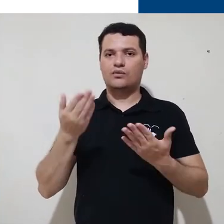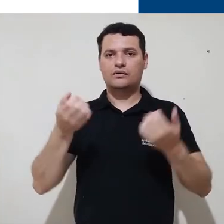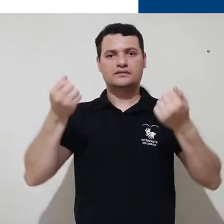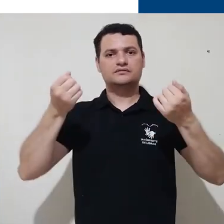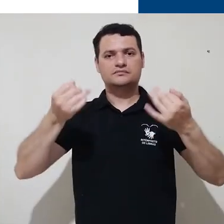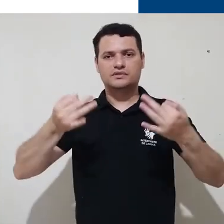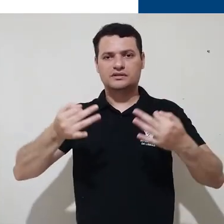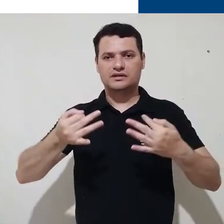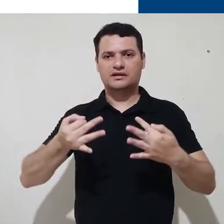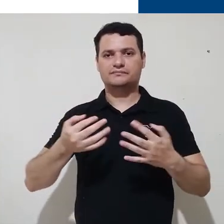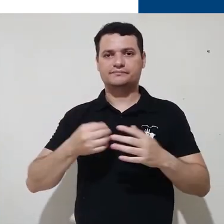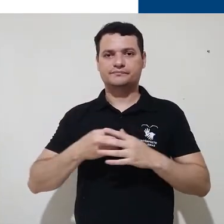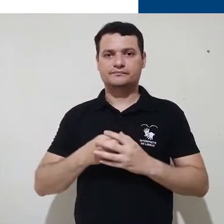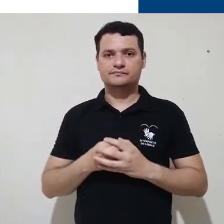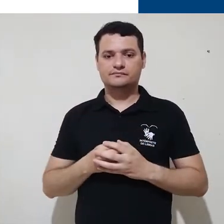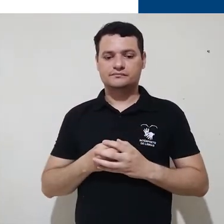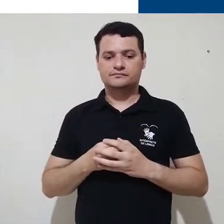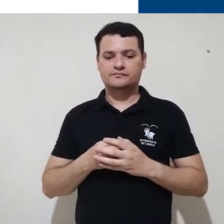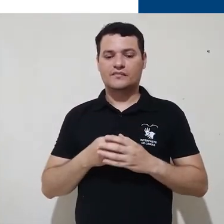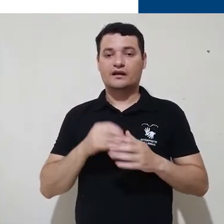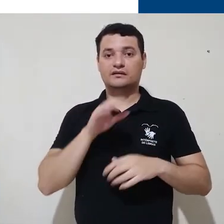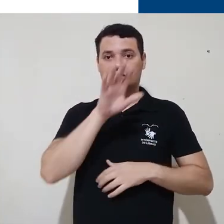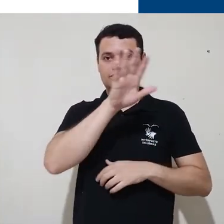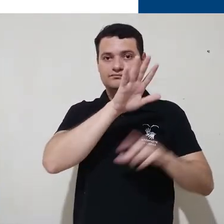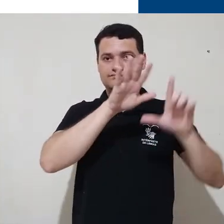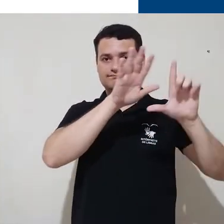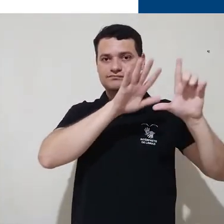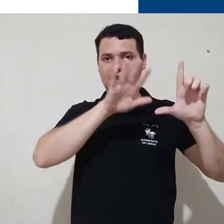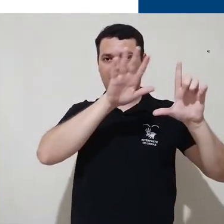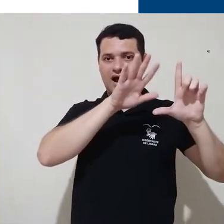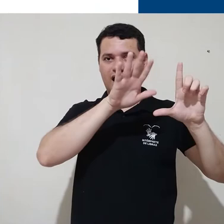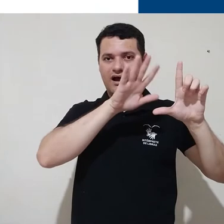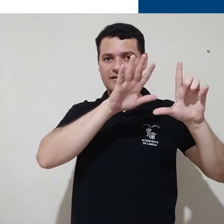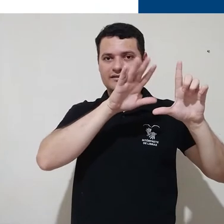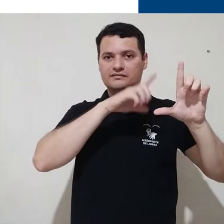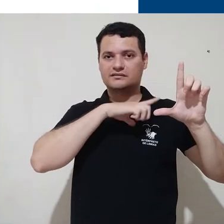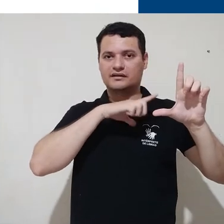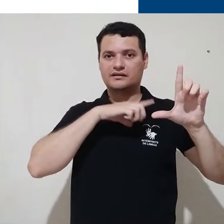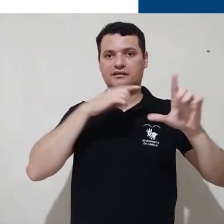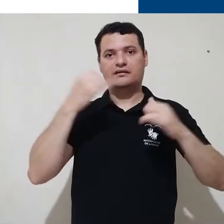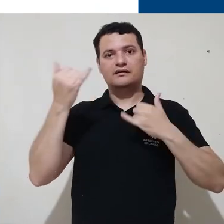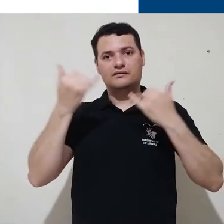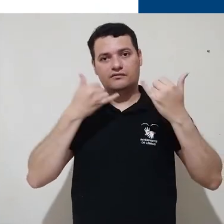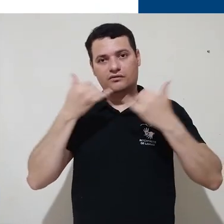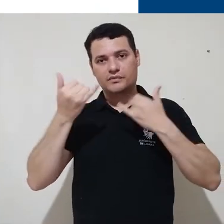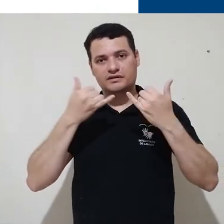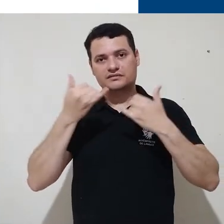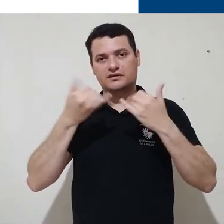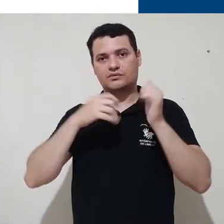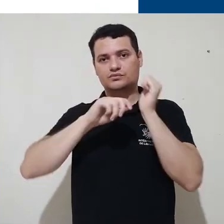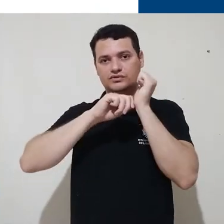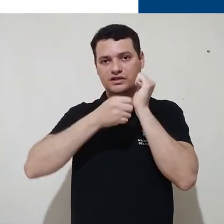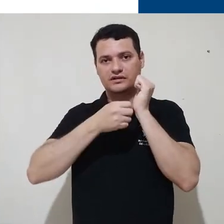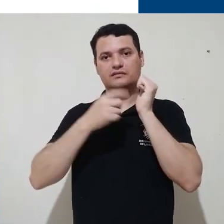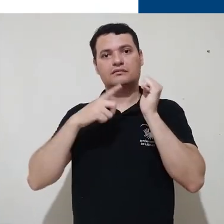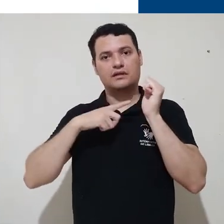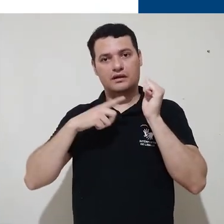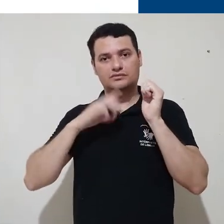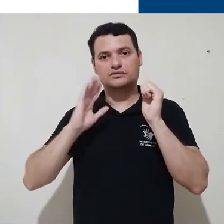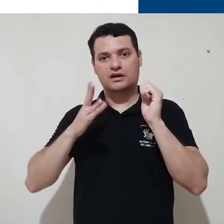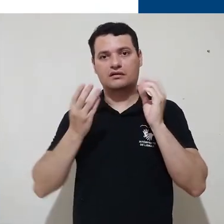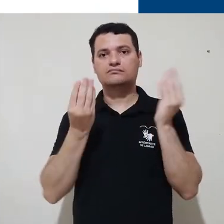explicar os detalhes. temos aqui a zona para quem tem as credenciais de acesso, onde podem ser